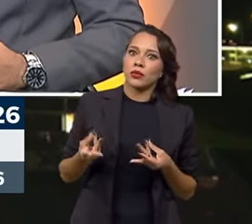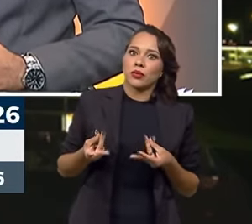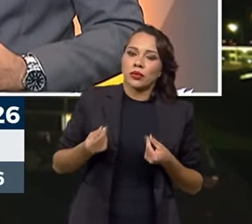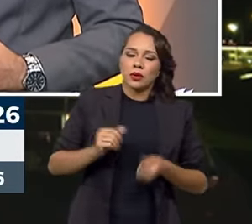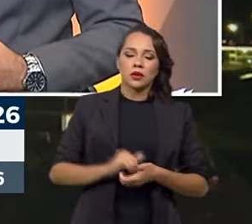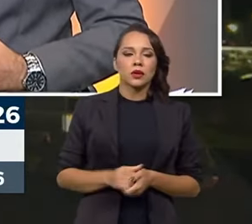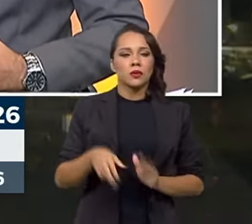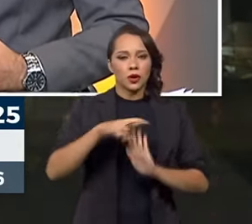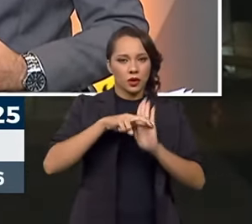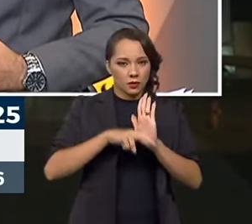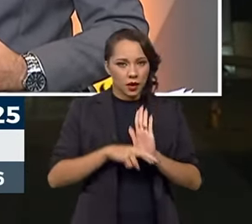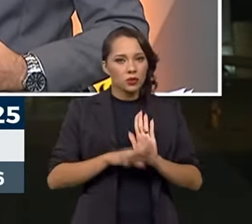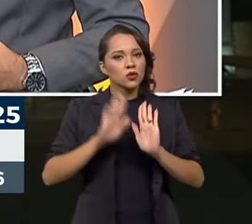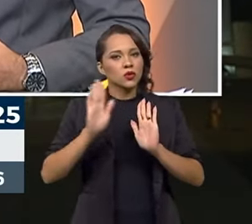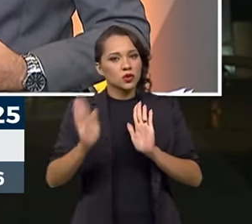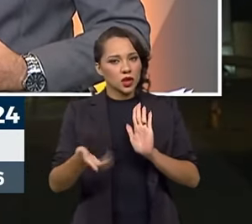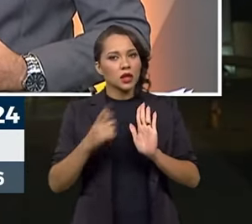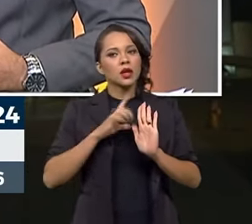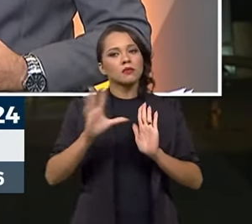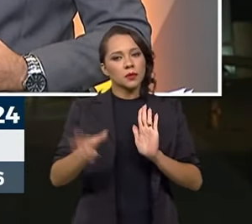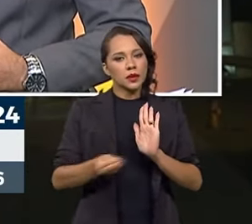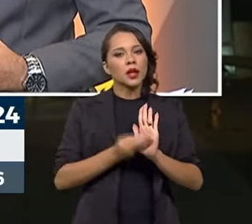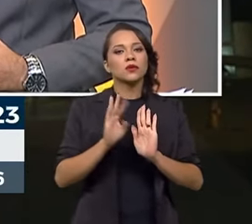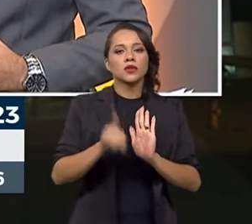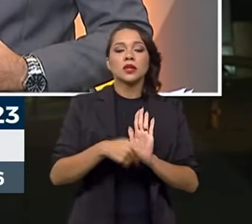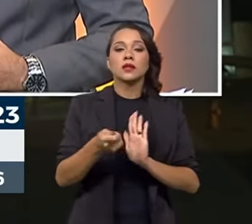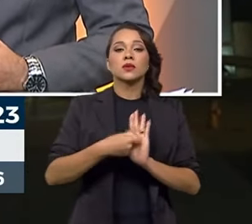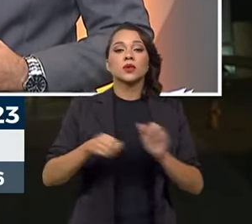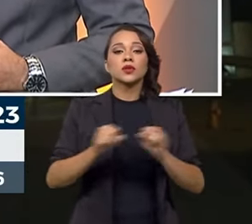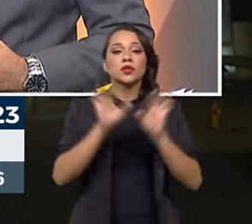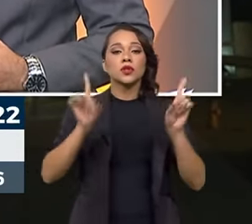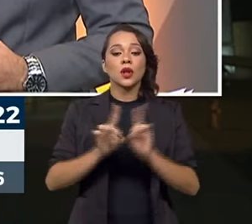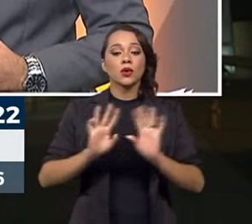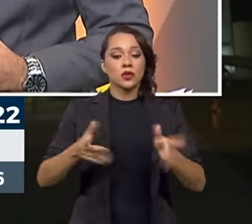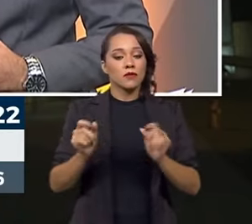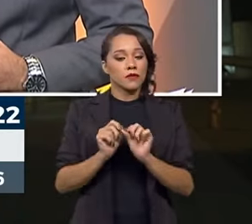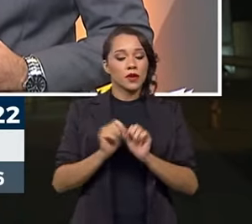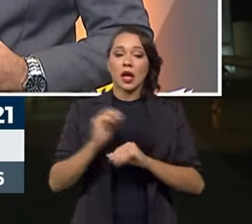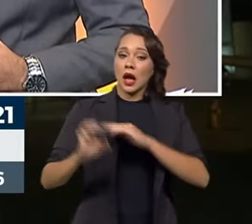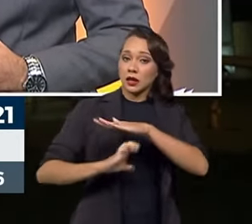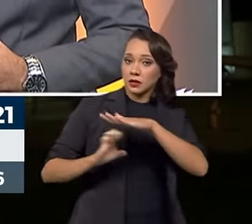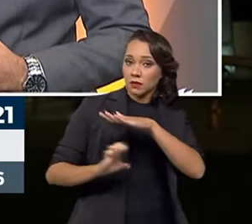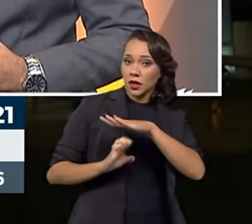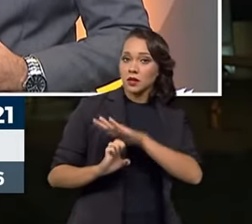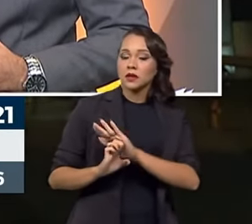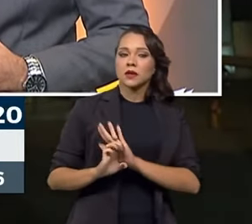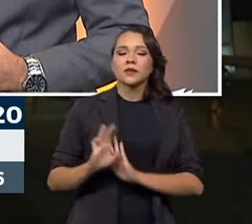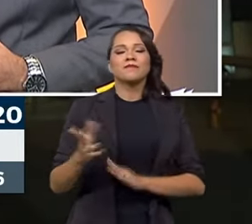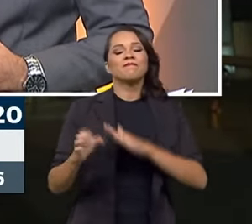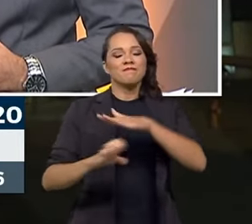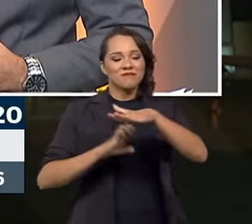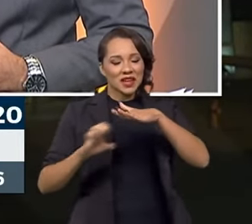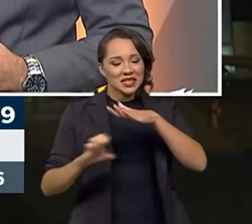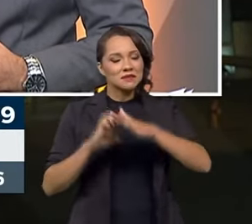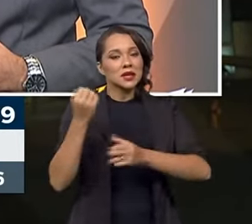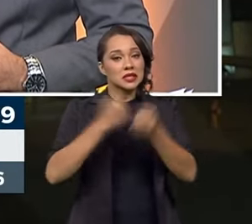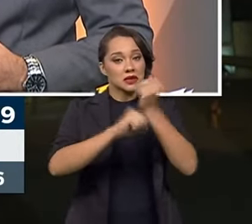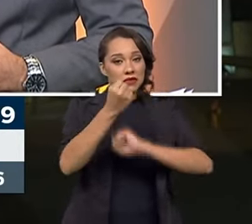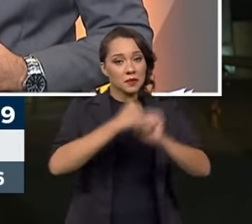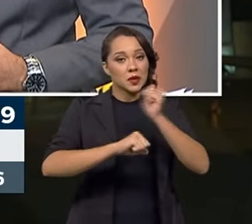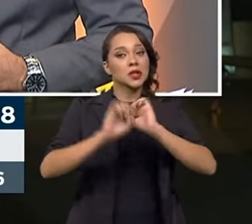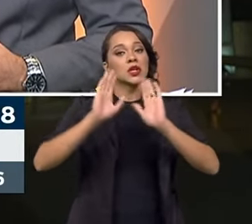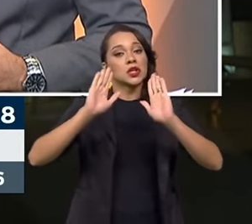O regulamento já está em implementação, a assinatura digital já foi resolvida, as pequenas empresas, pequenas não, as empresas fabricantes